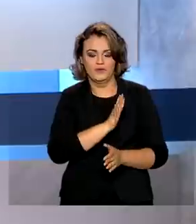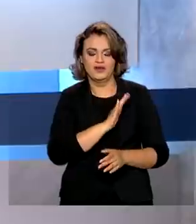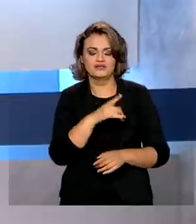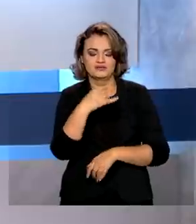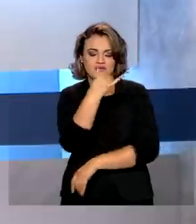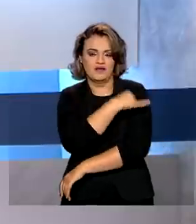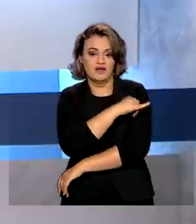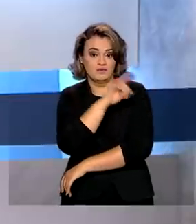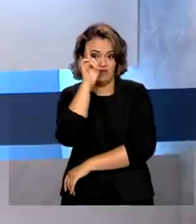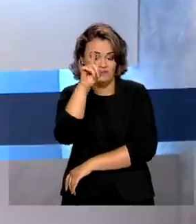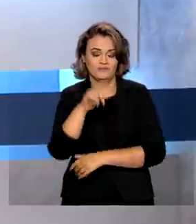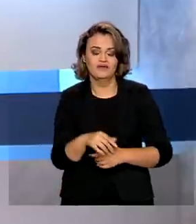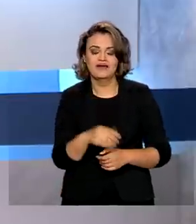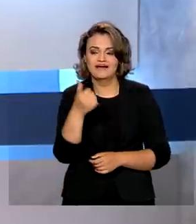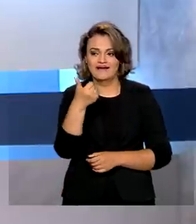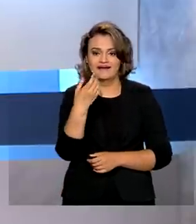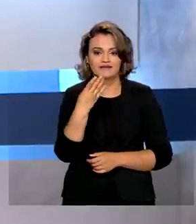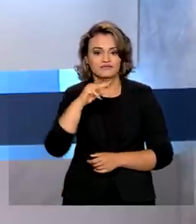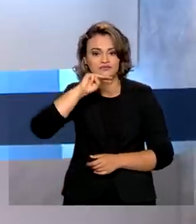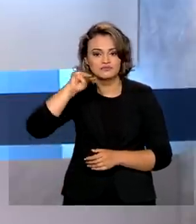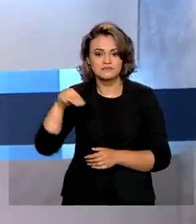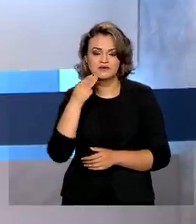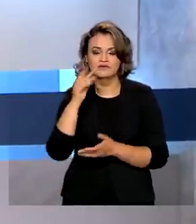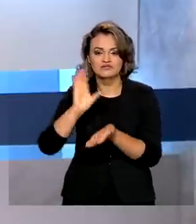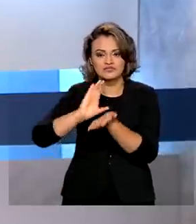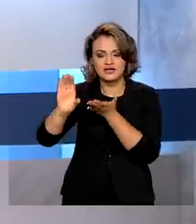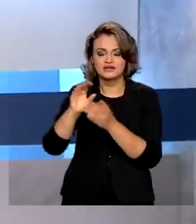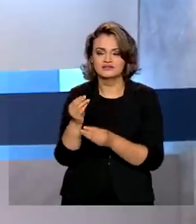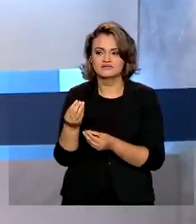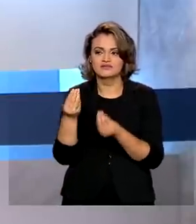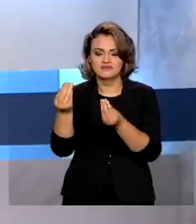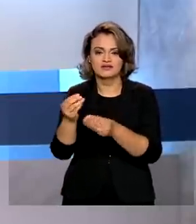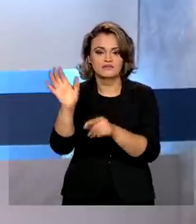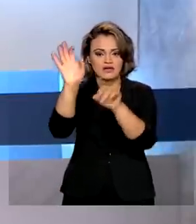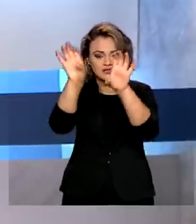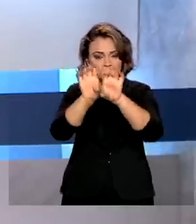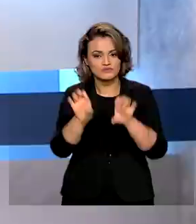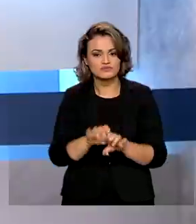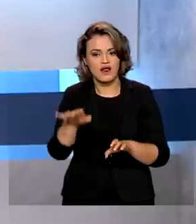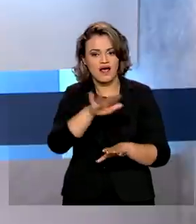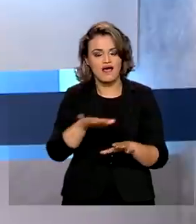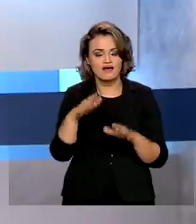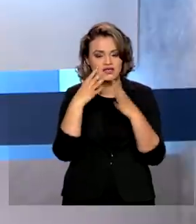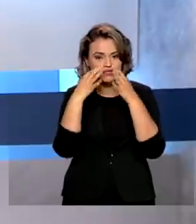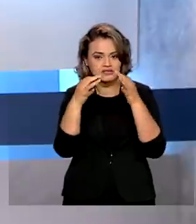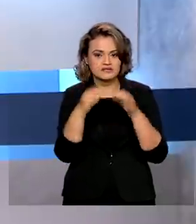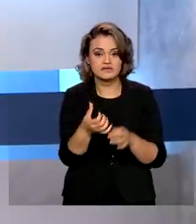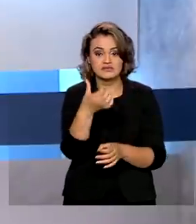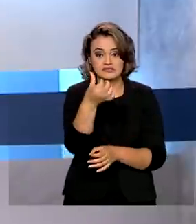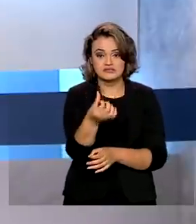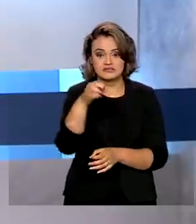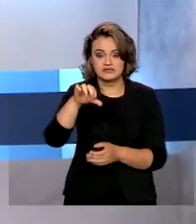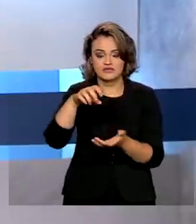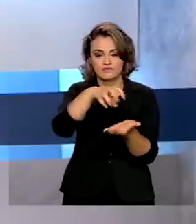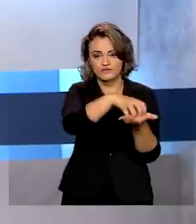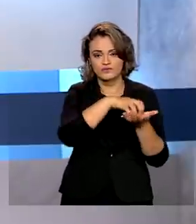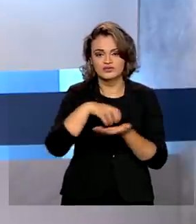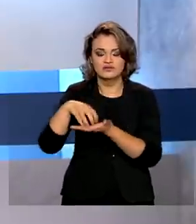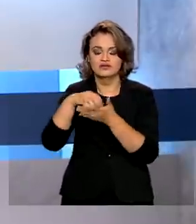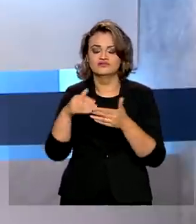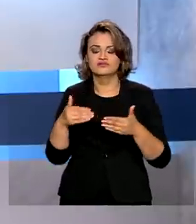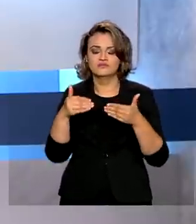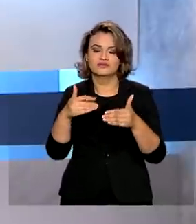14 milhões de reais vão ser investidos para estruturar essa rede de atendimento em 69 unidades habilitadas pelo